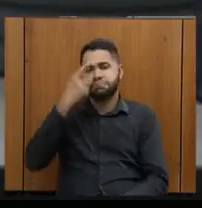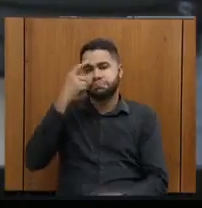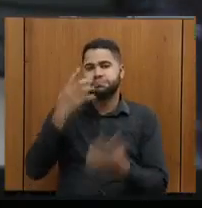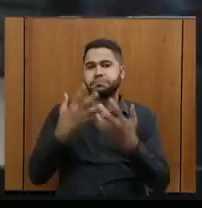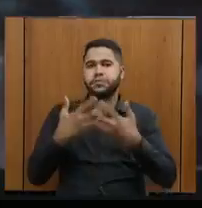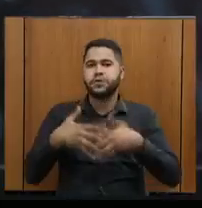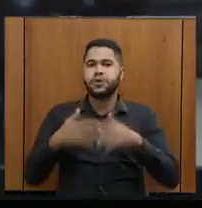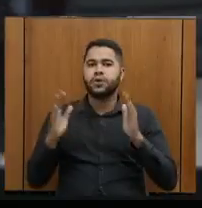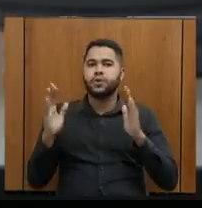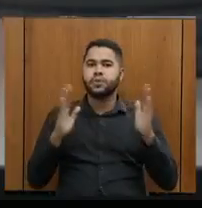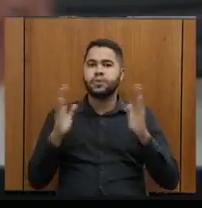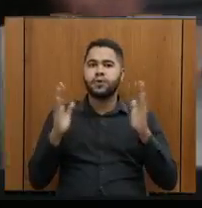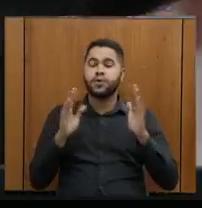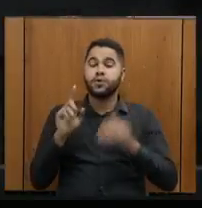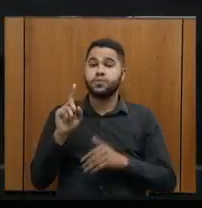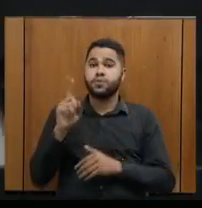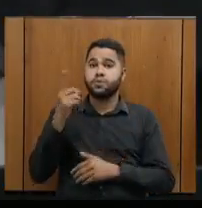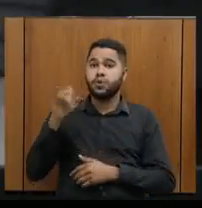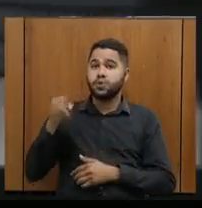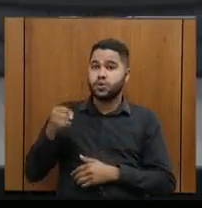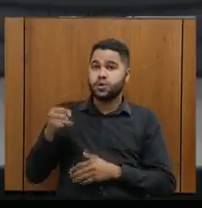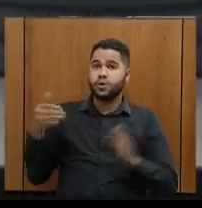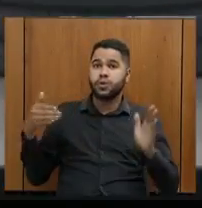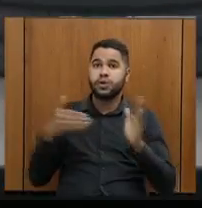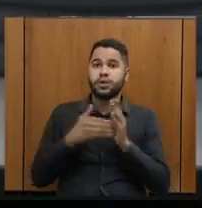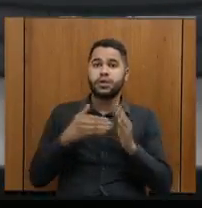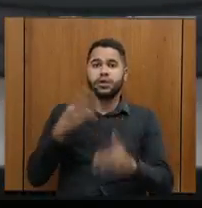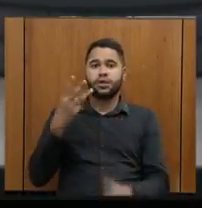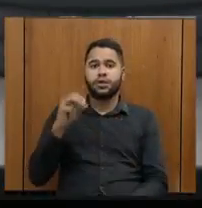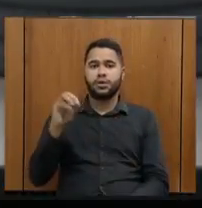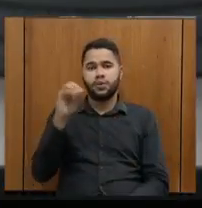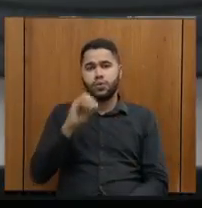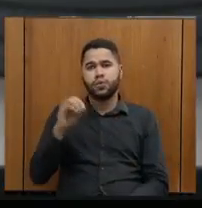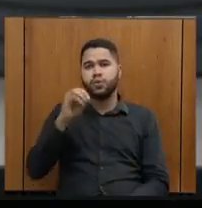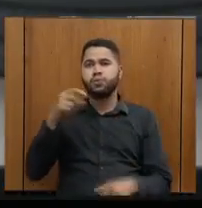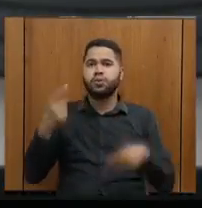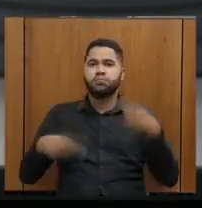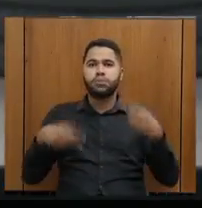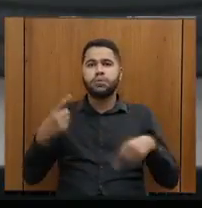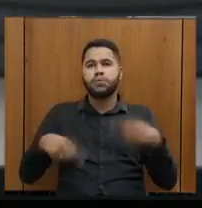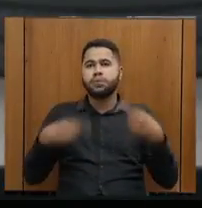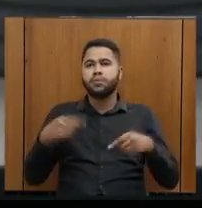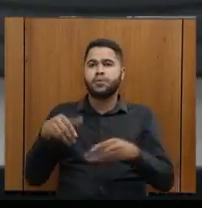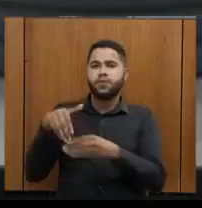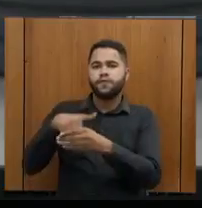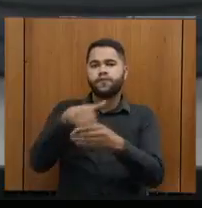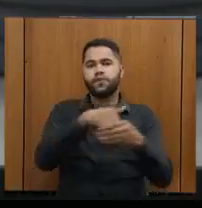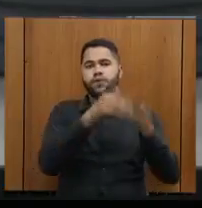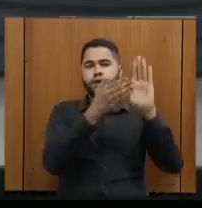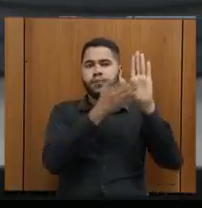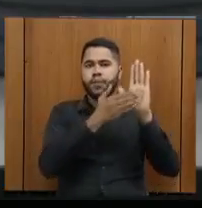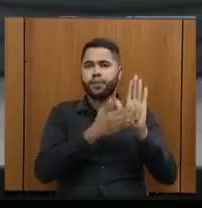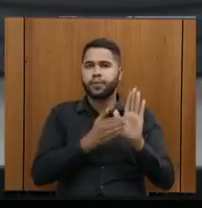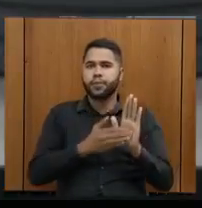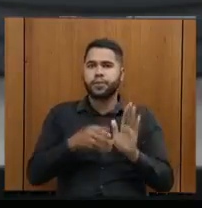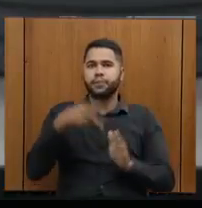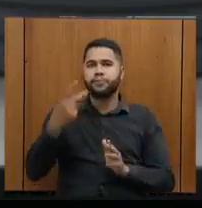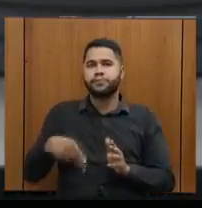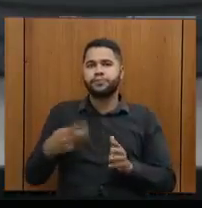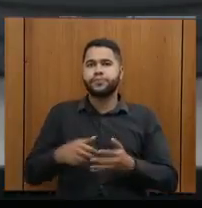período de 1º de janeiro a 30 de outubro e a discutir e votar proposições das comissões.